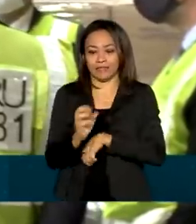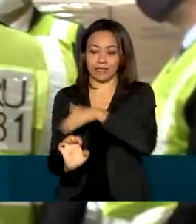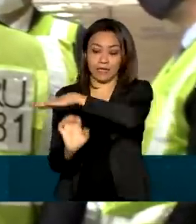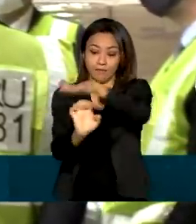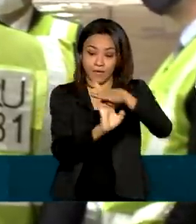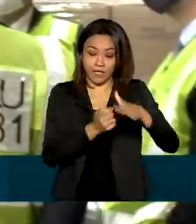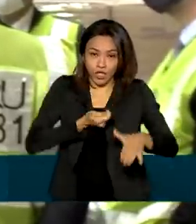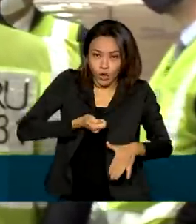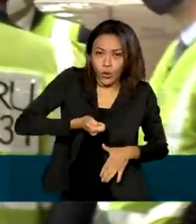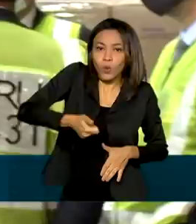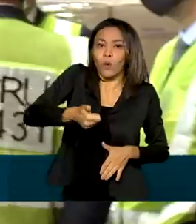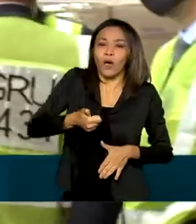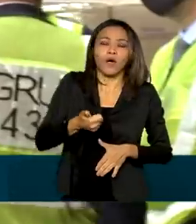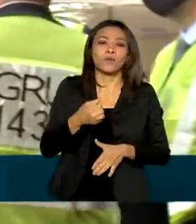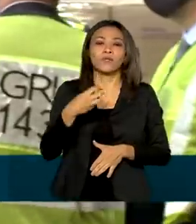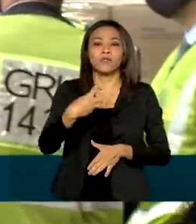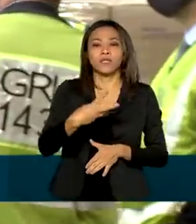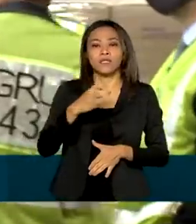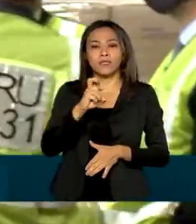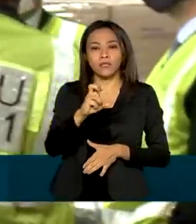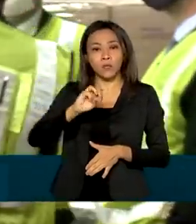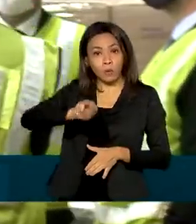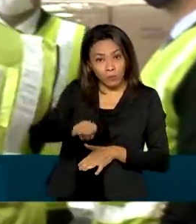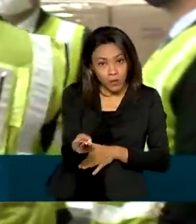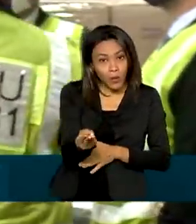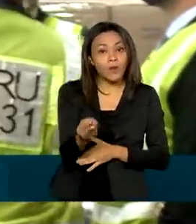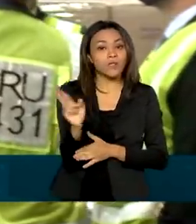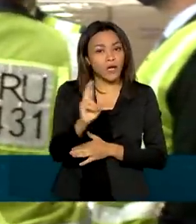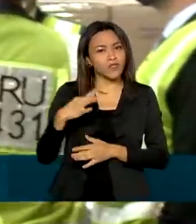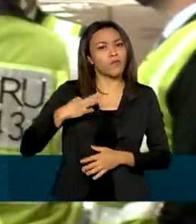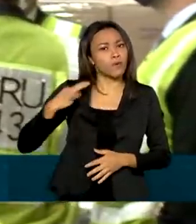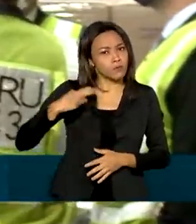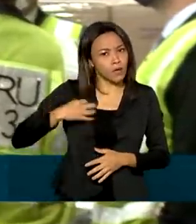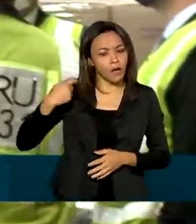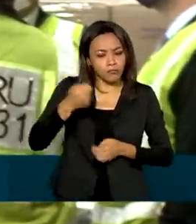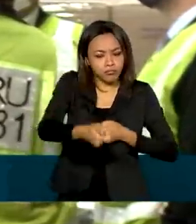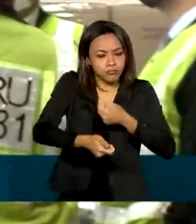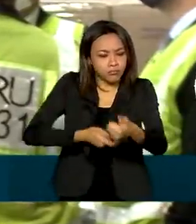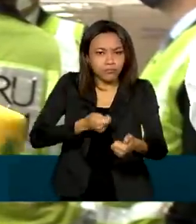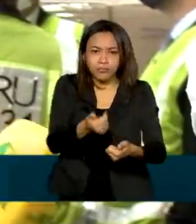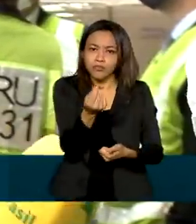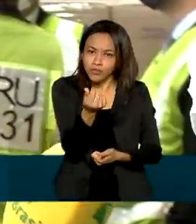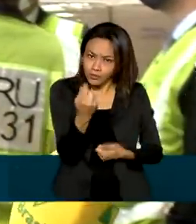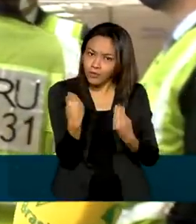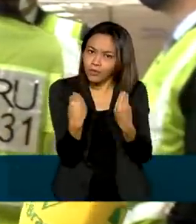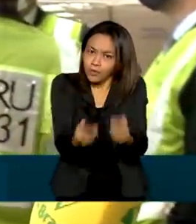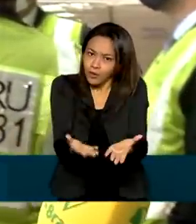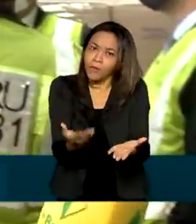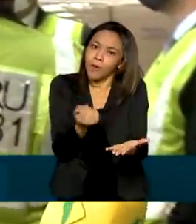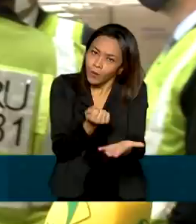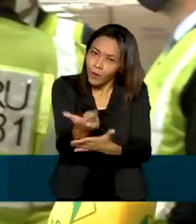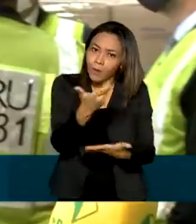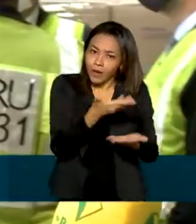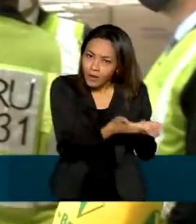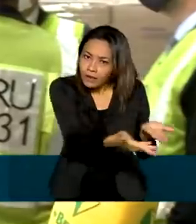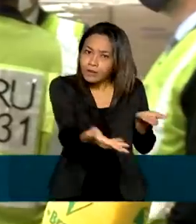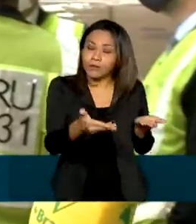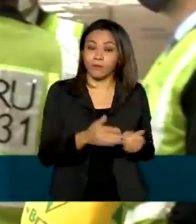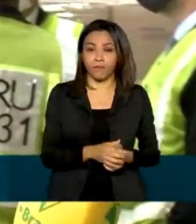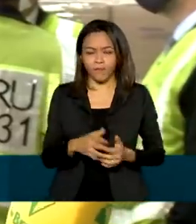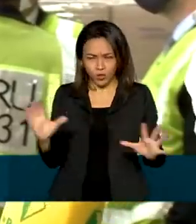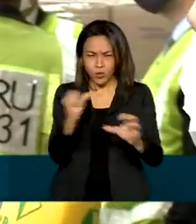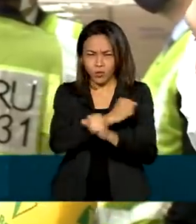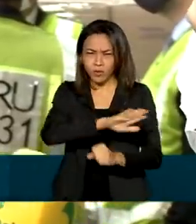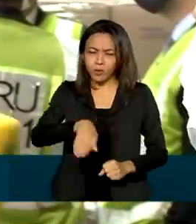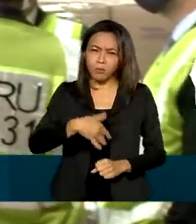doaram um total de 35 milhões de reais de maneira voluntária para salvar vidas. No total serão mais de 5 mil